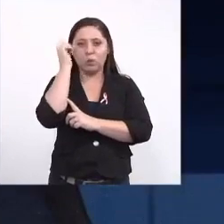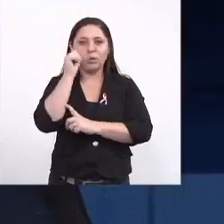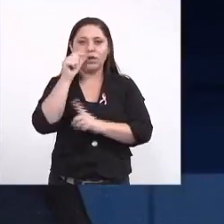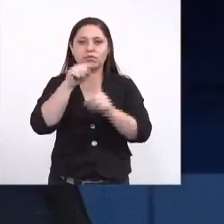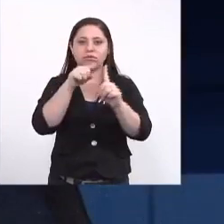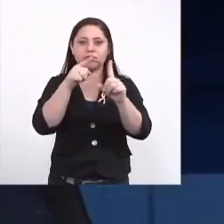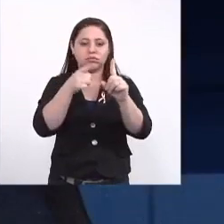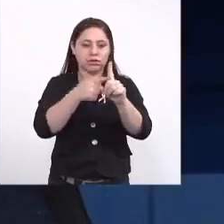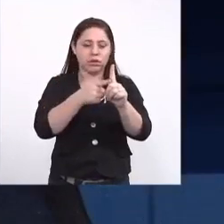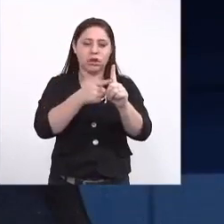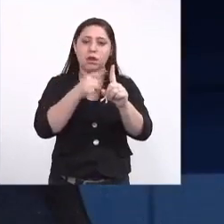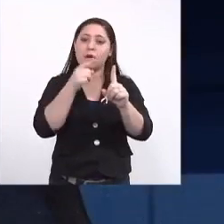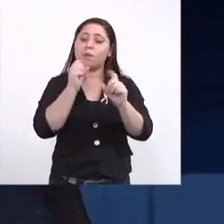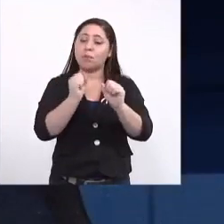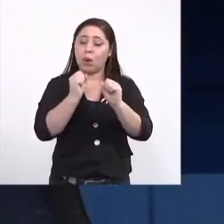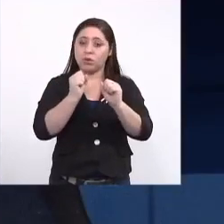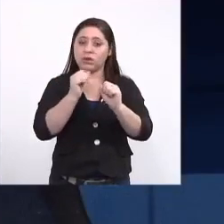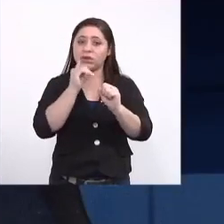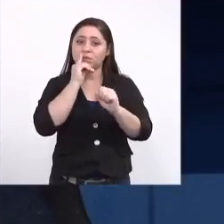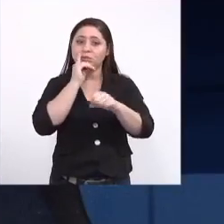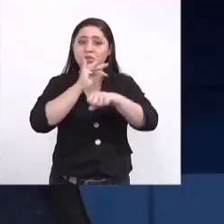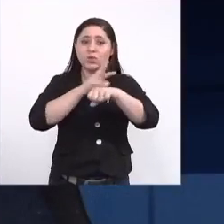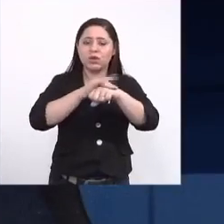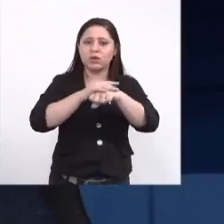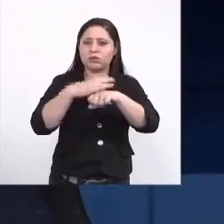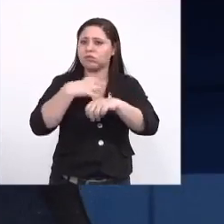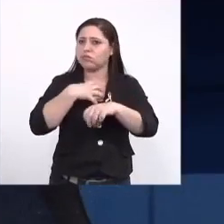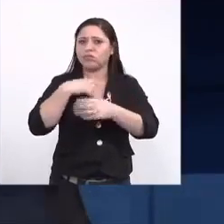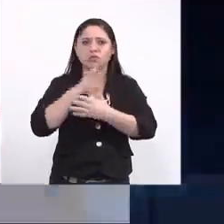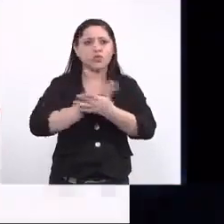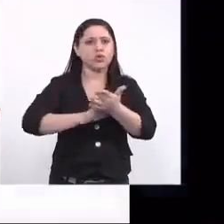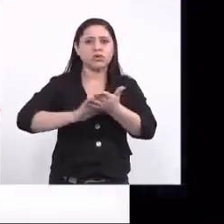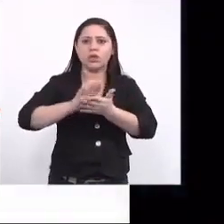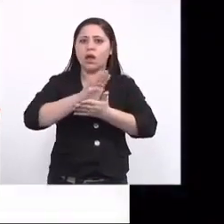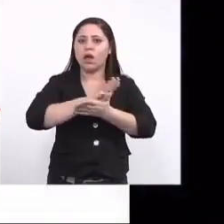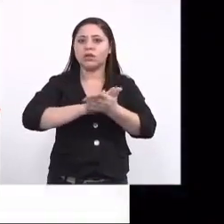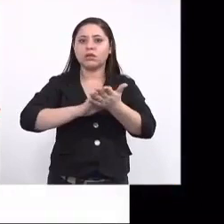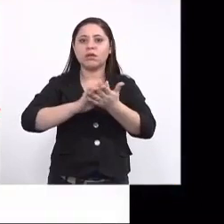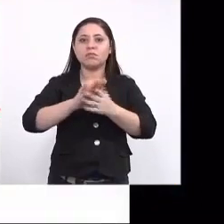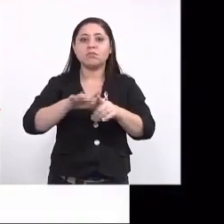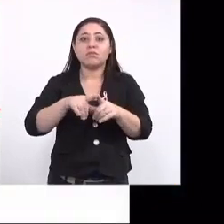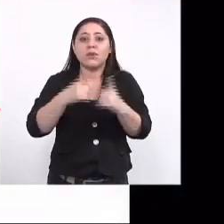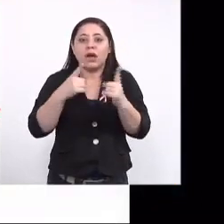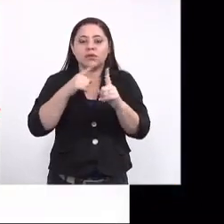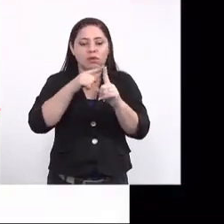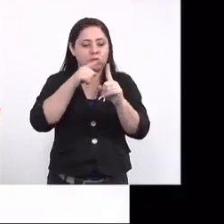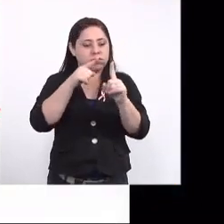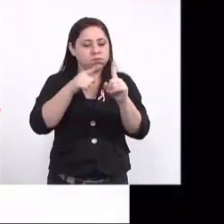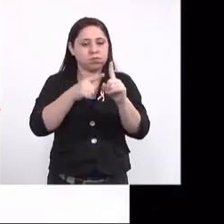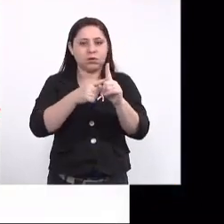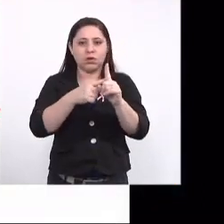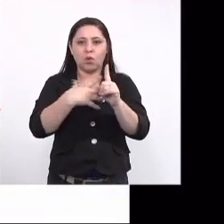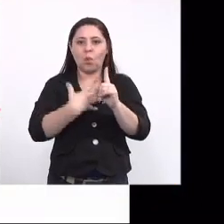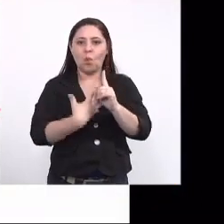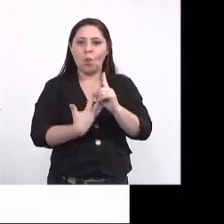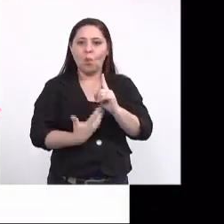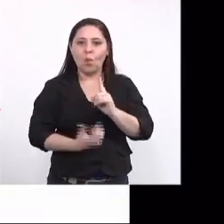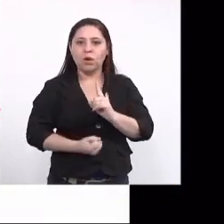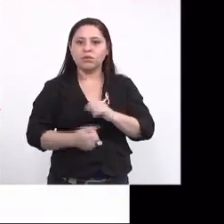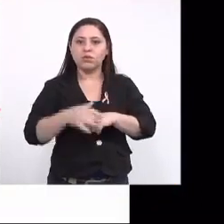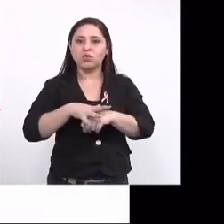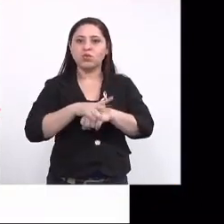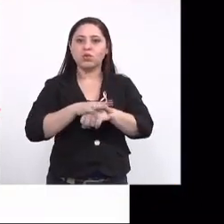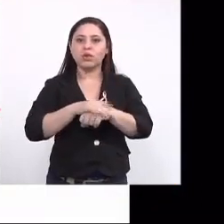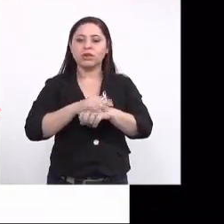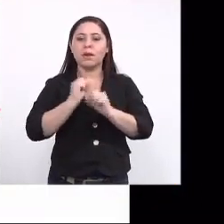gestante pode ser infectada pelo vírus, não ter nenhum desses sintomas. E o desfecho dessa gestação pode ser uma criança que nasce com